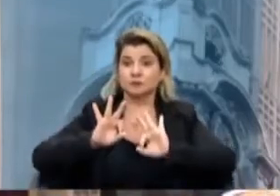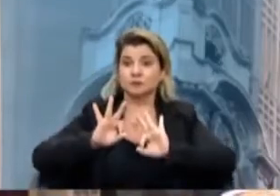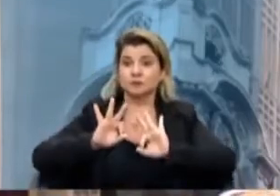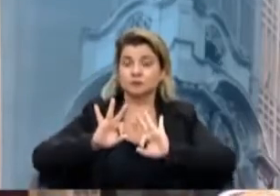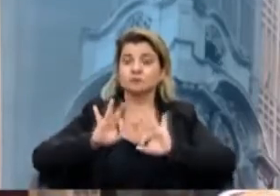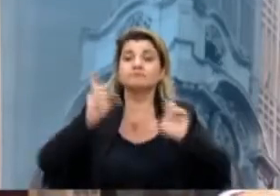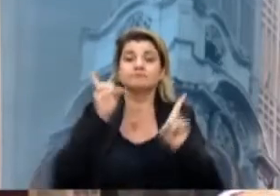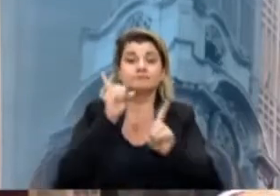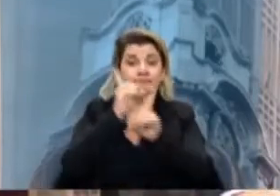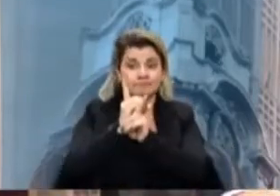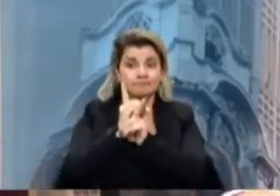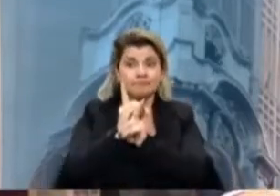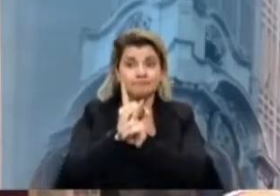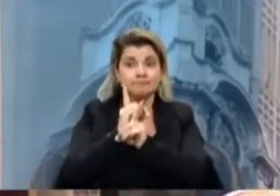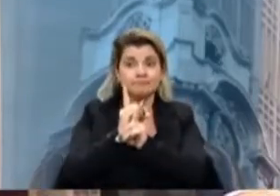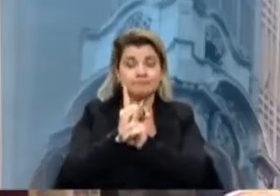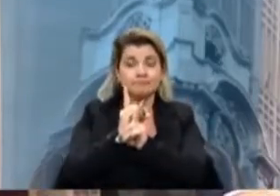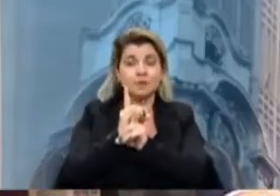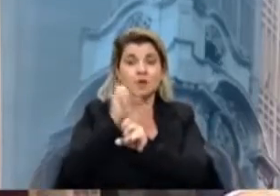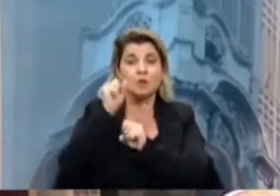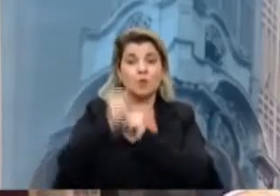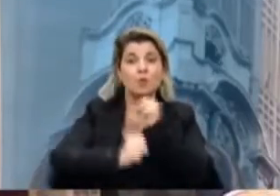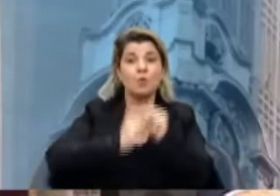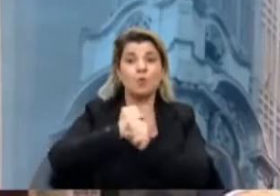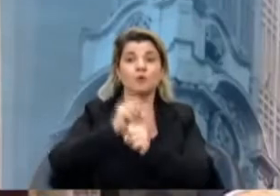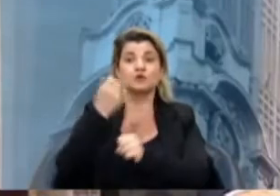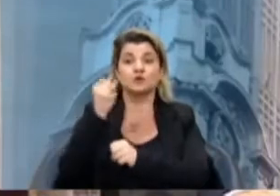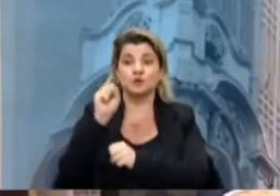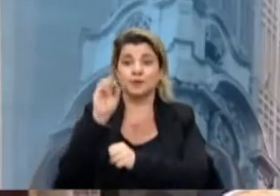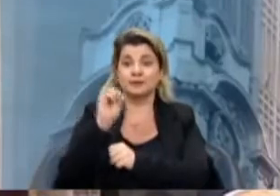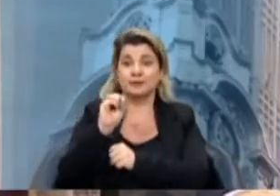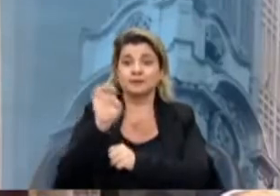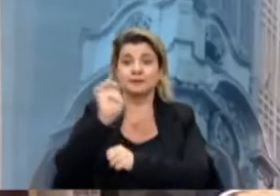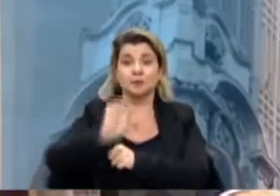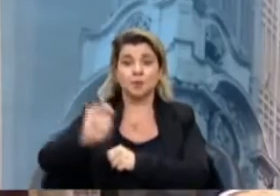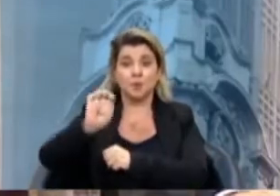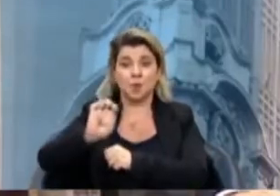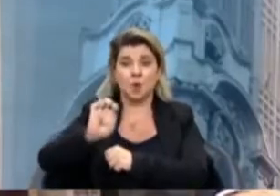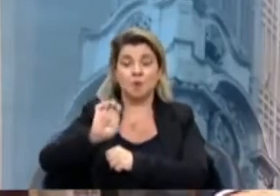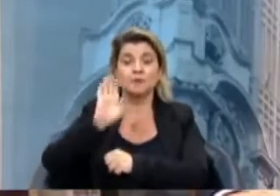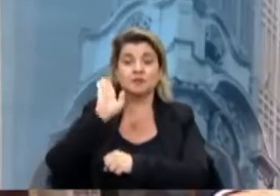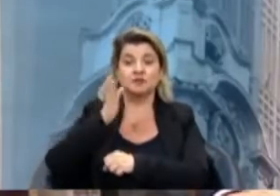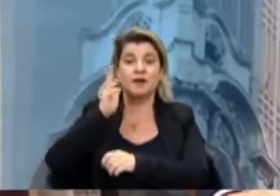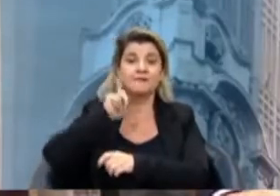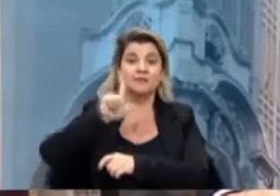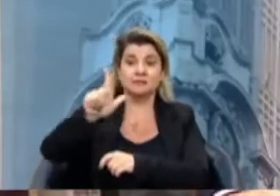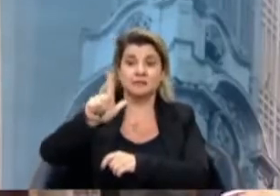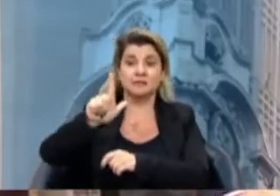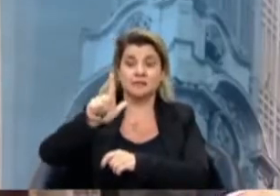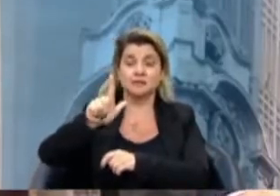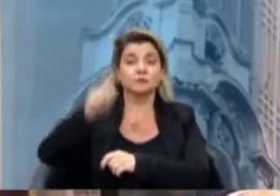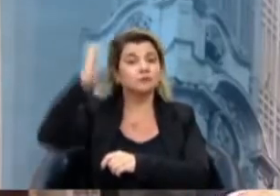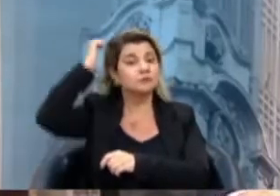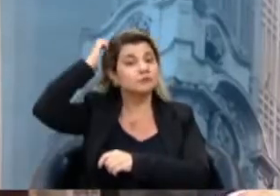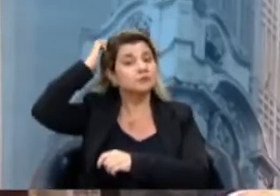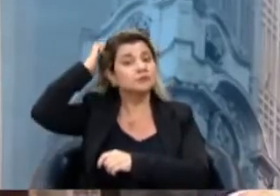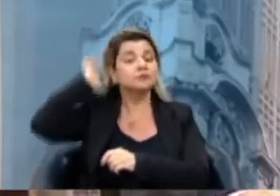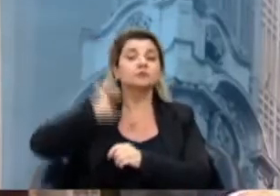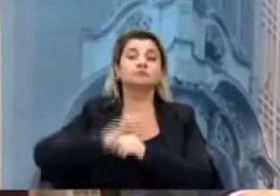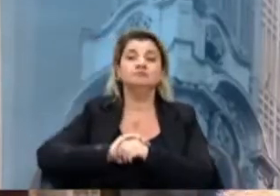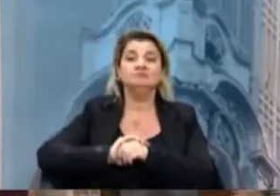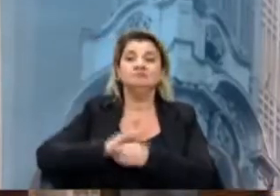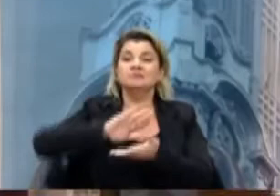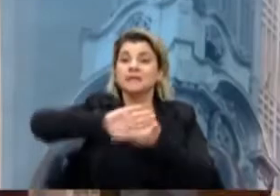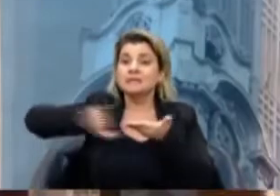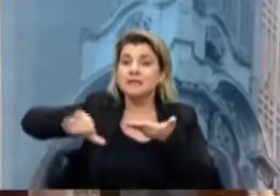encontrando a década de 80 da Europa e dos países envolvidos, onde já venceram a pauta da extinção dos cobradores.